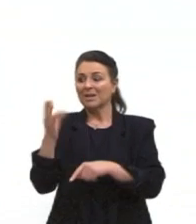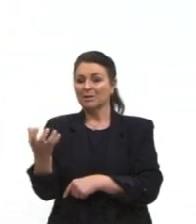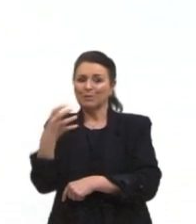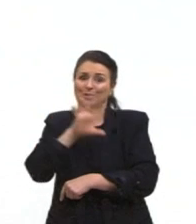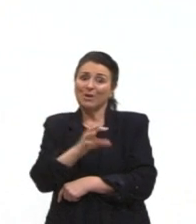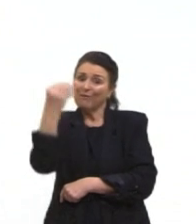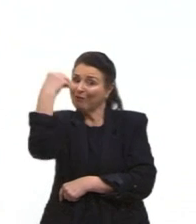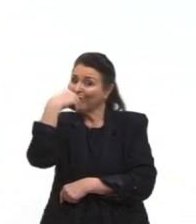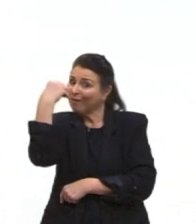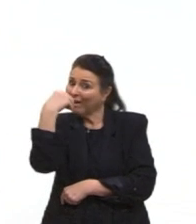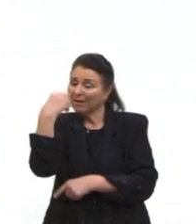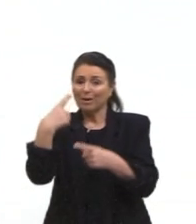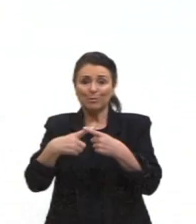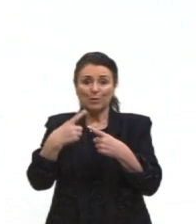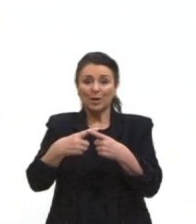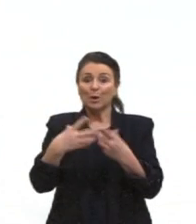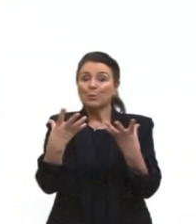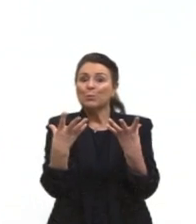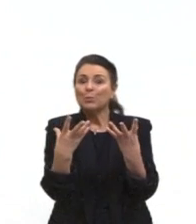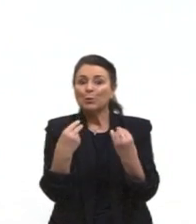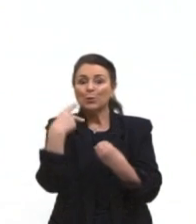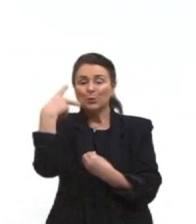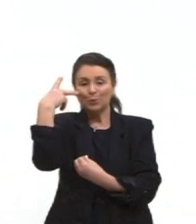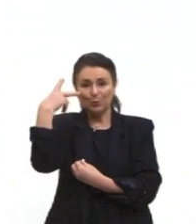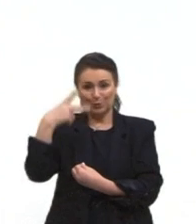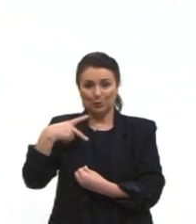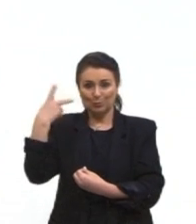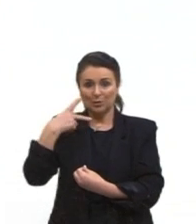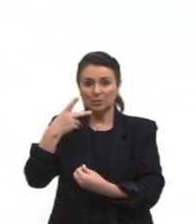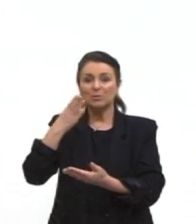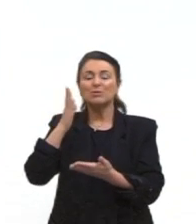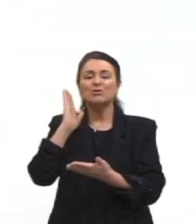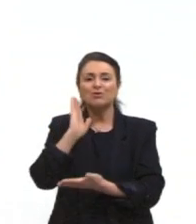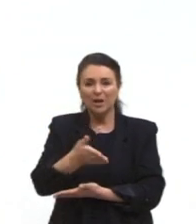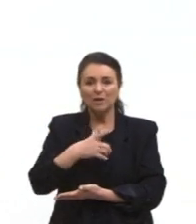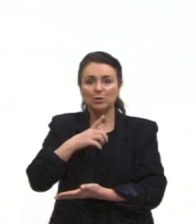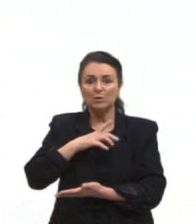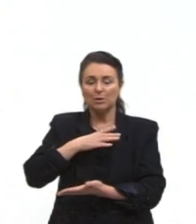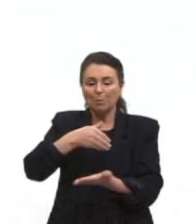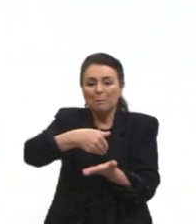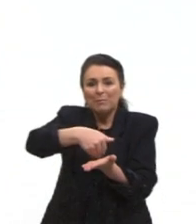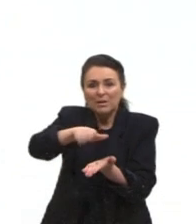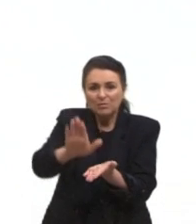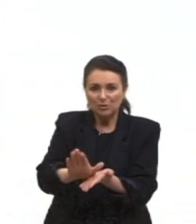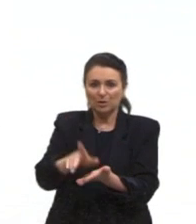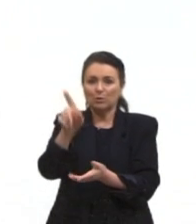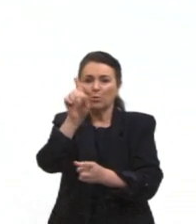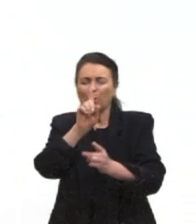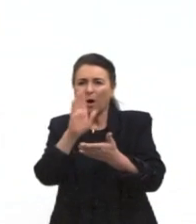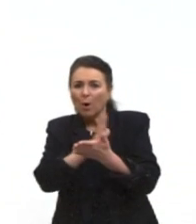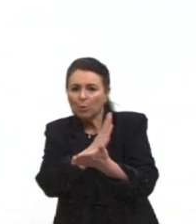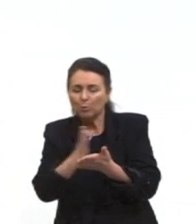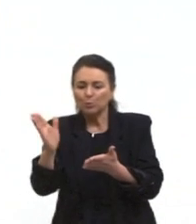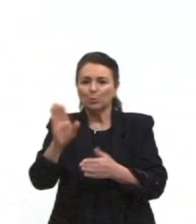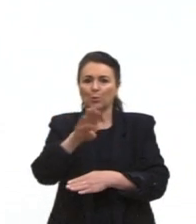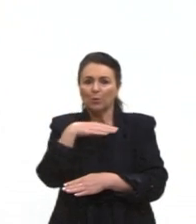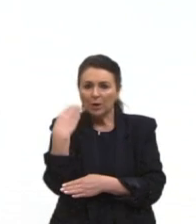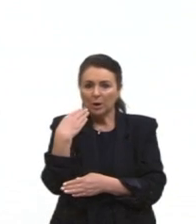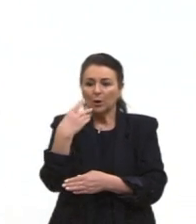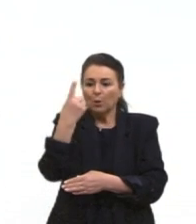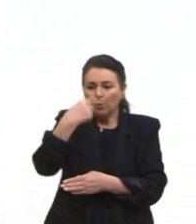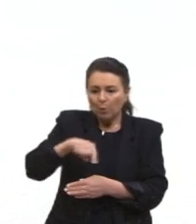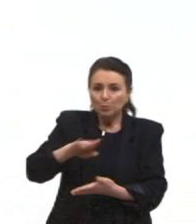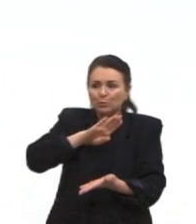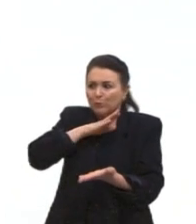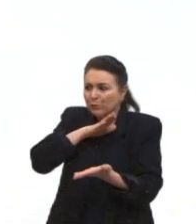fraca, por quê? Porque muitos políticos já tinham sido caçados, alguns já tinham sido mortos, e outros já tinham fugido do país para não